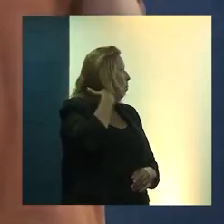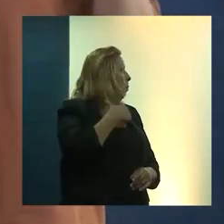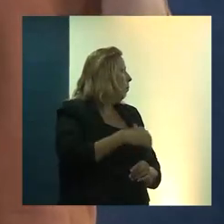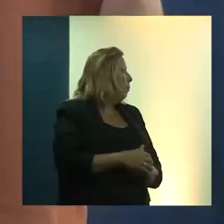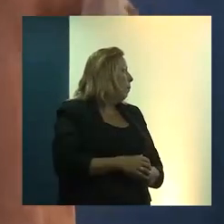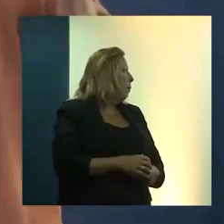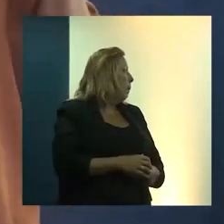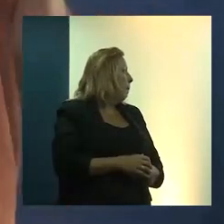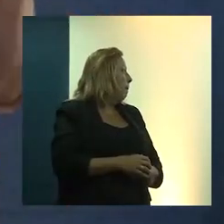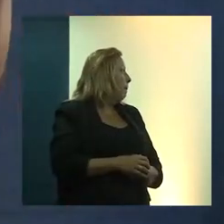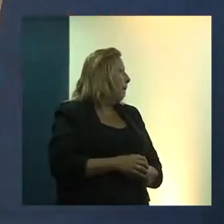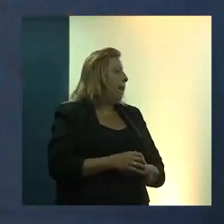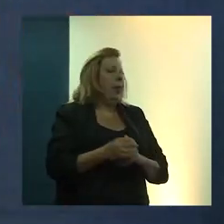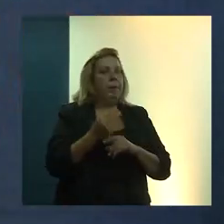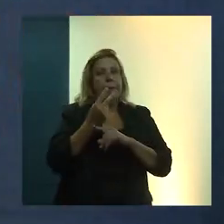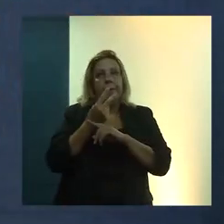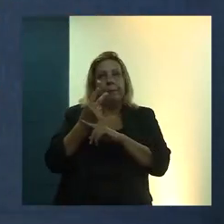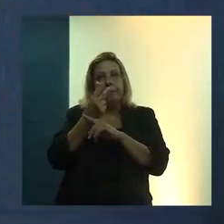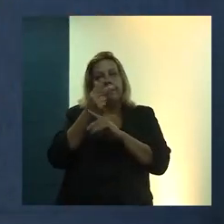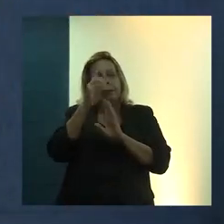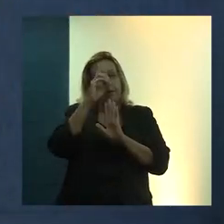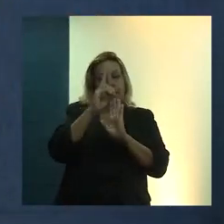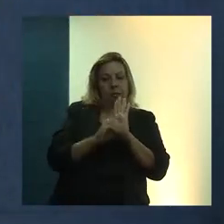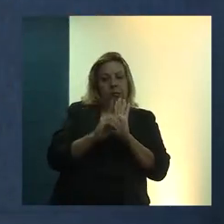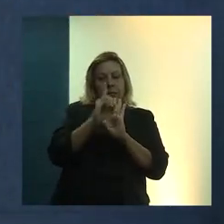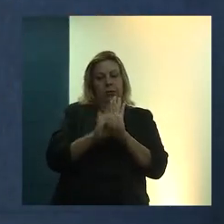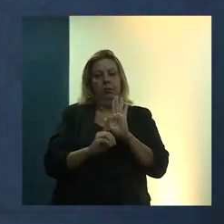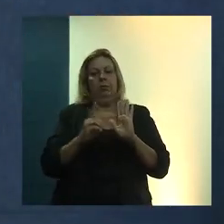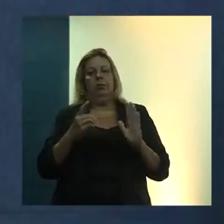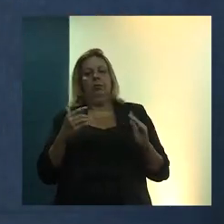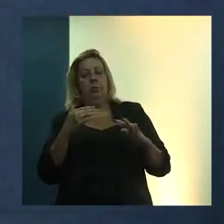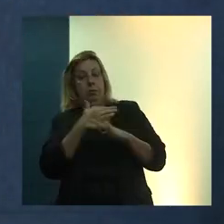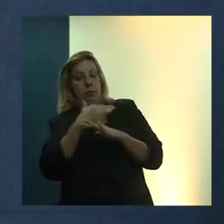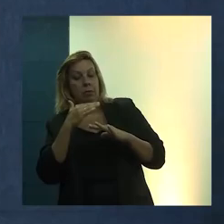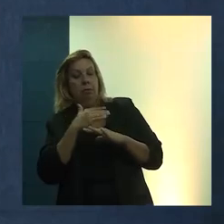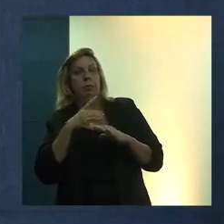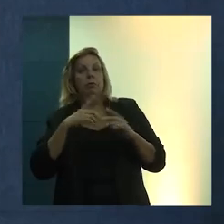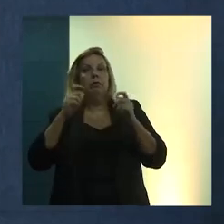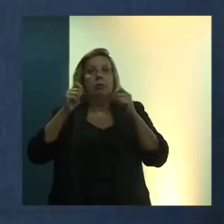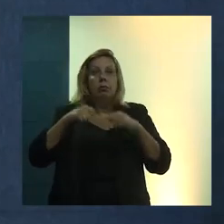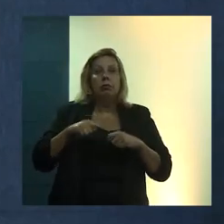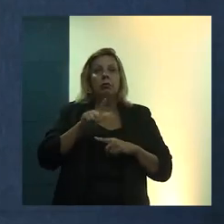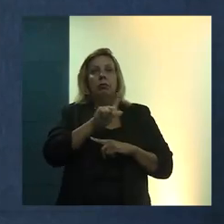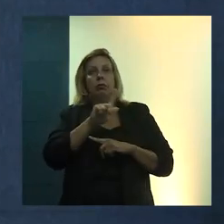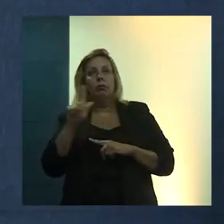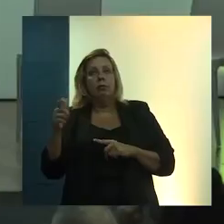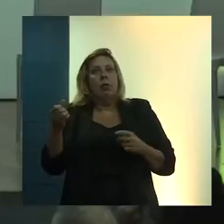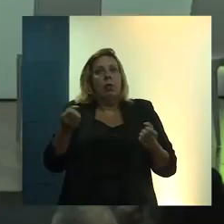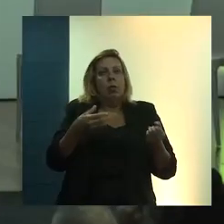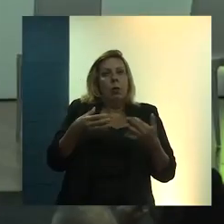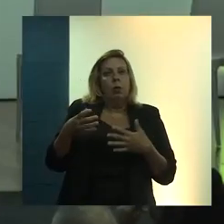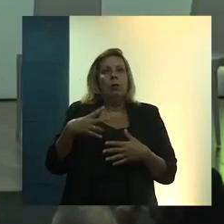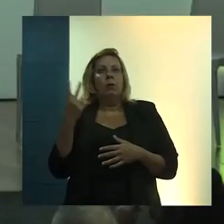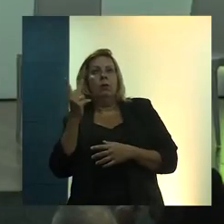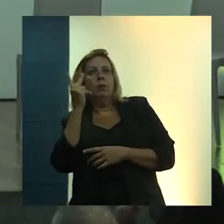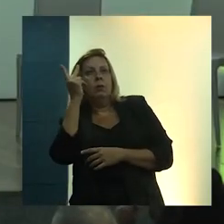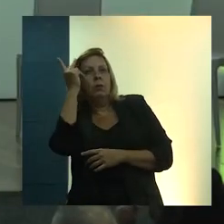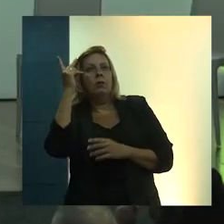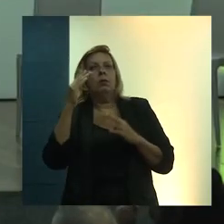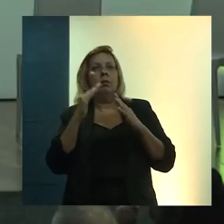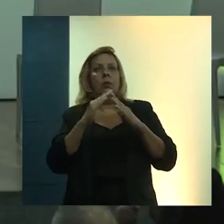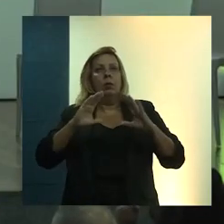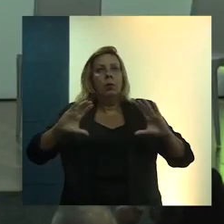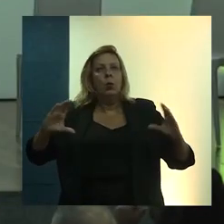buscar, no âmbito do direito à cidade, capacidade de autogestão, ambiente construído, inovação, valorização do habitat